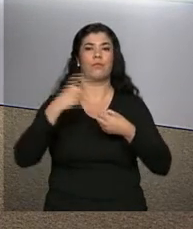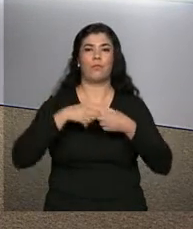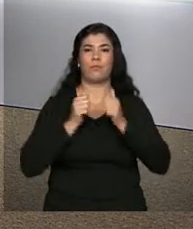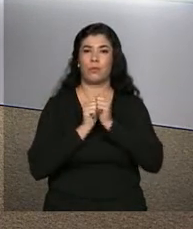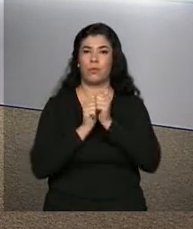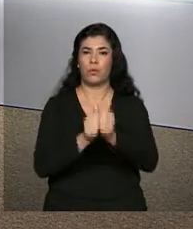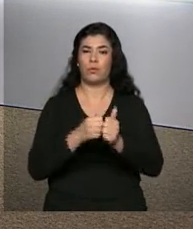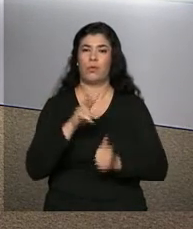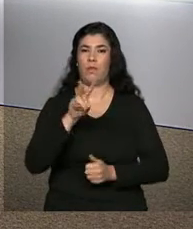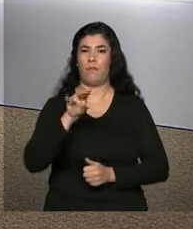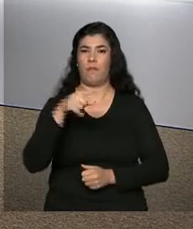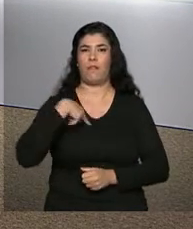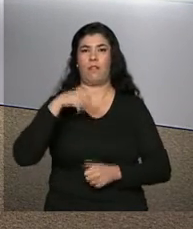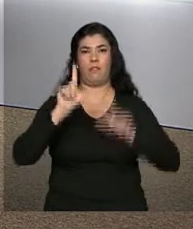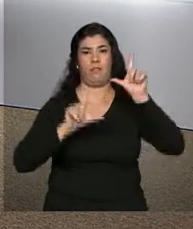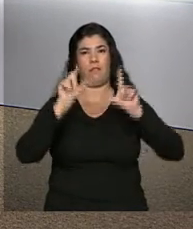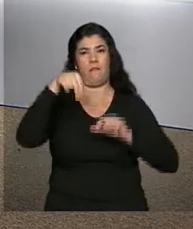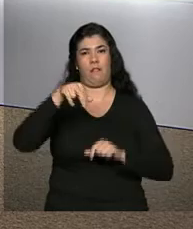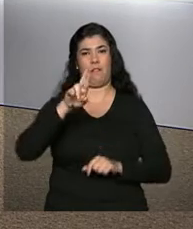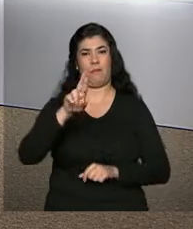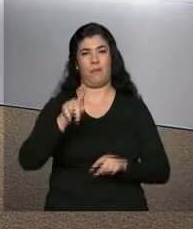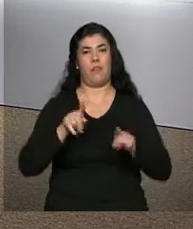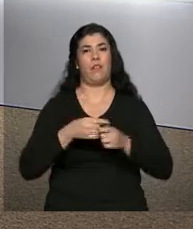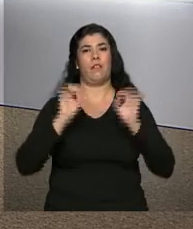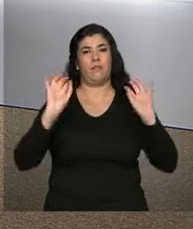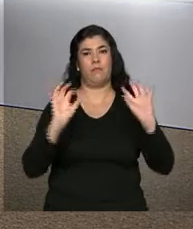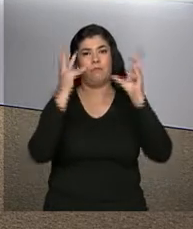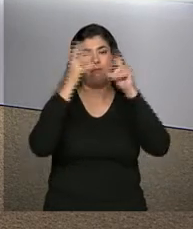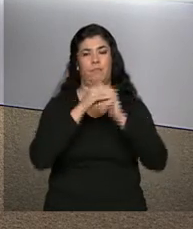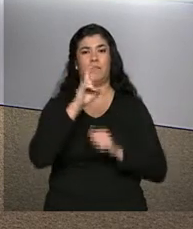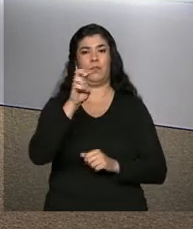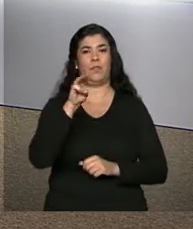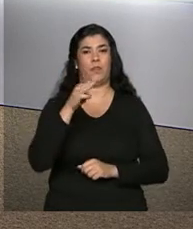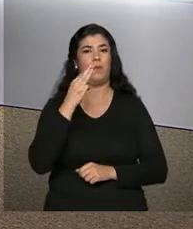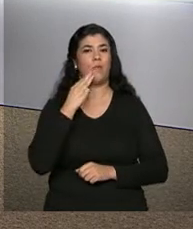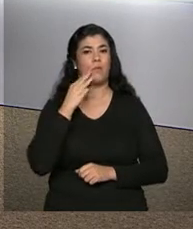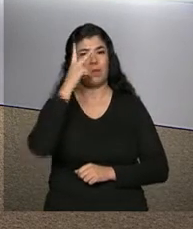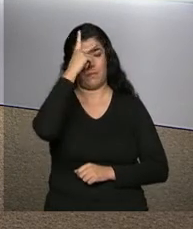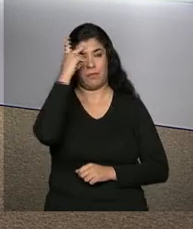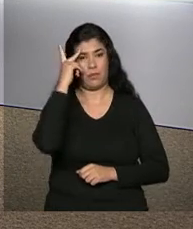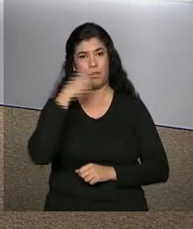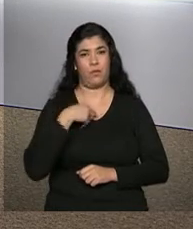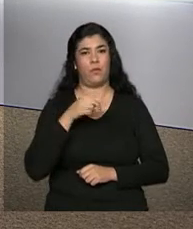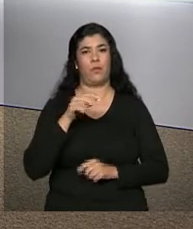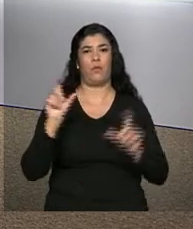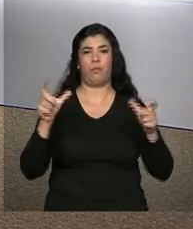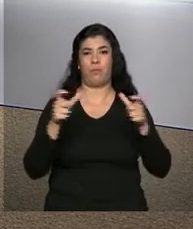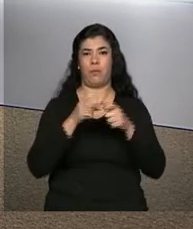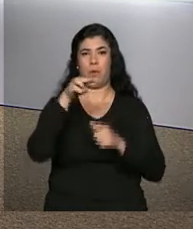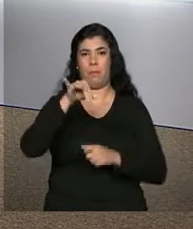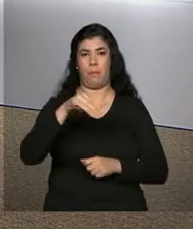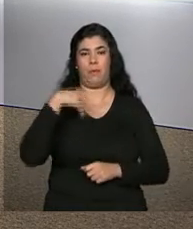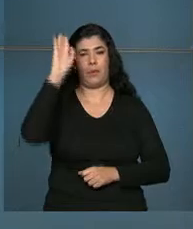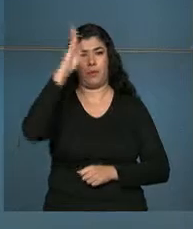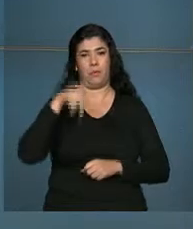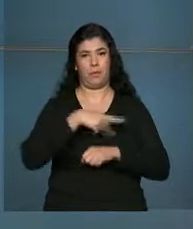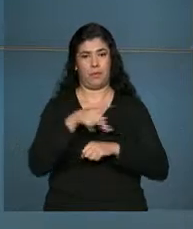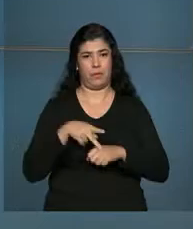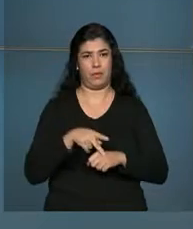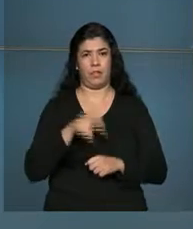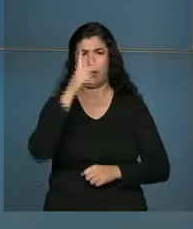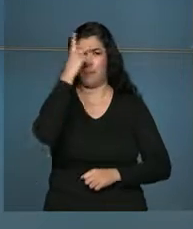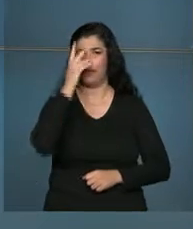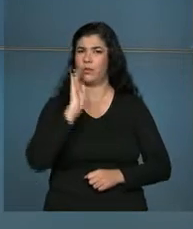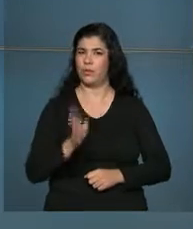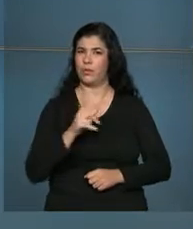ao vivo aqui na NBR a cerimônia que comemora os 5 milhões de microempreendedores individuais no país. E